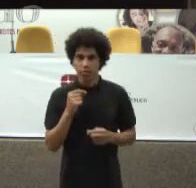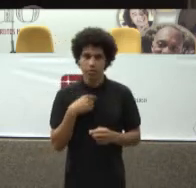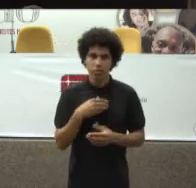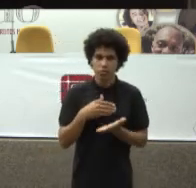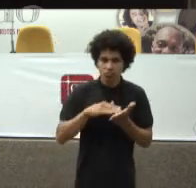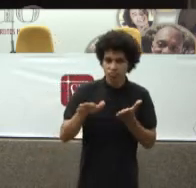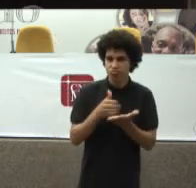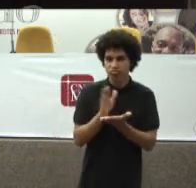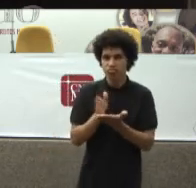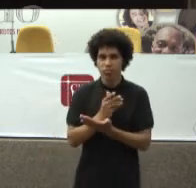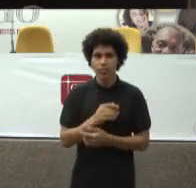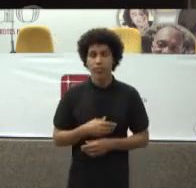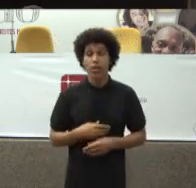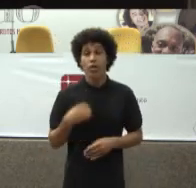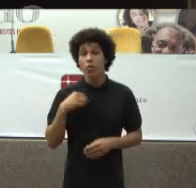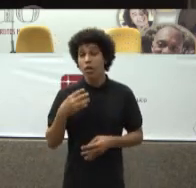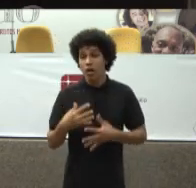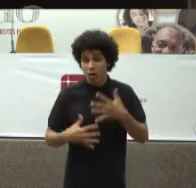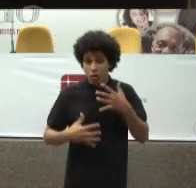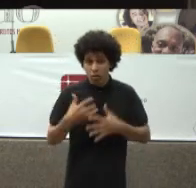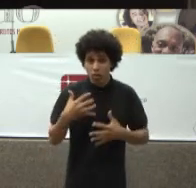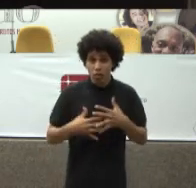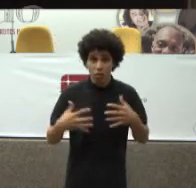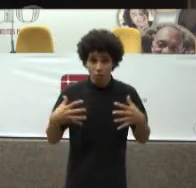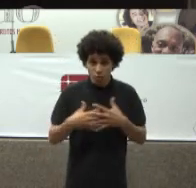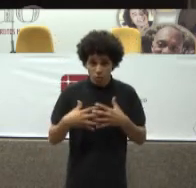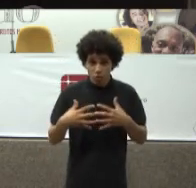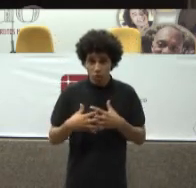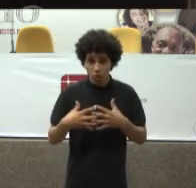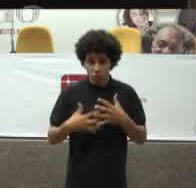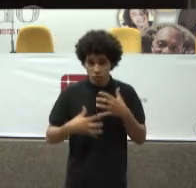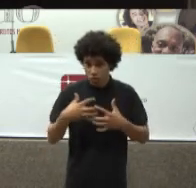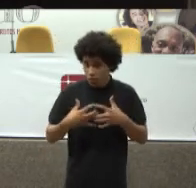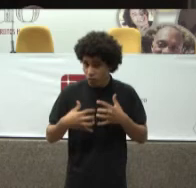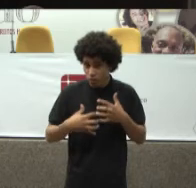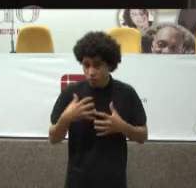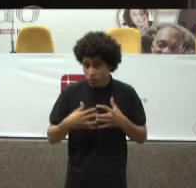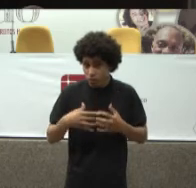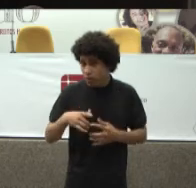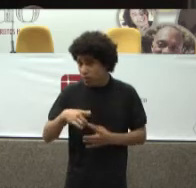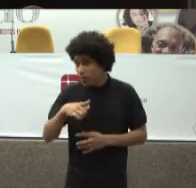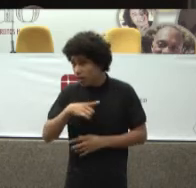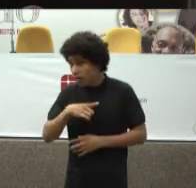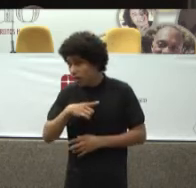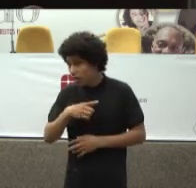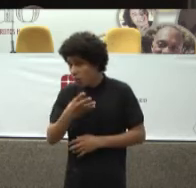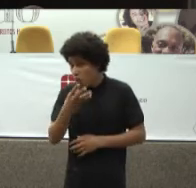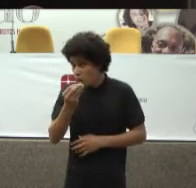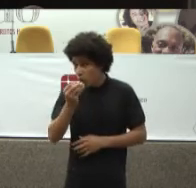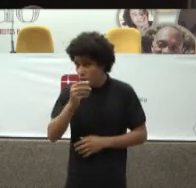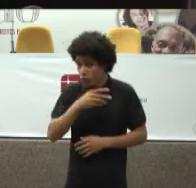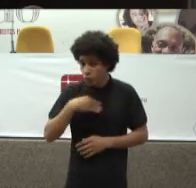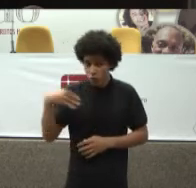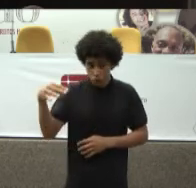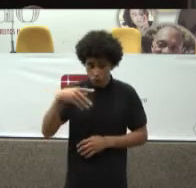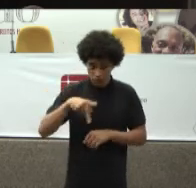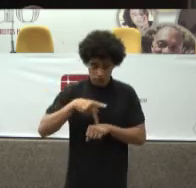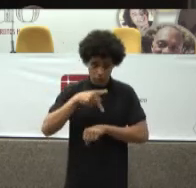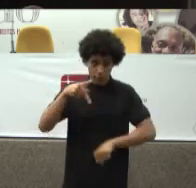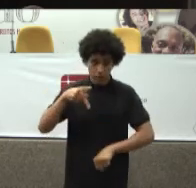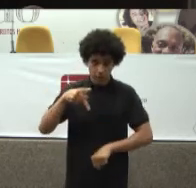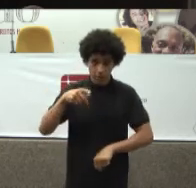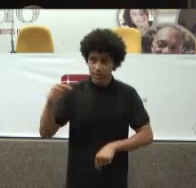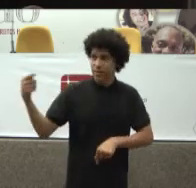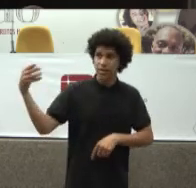Um conflito Que existe Muito no nosso país Que deriva Do mercado A nossa própria